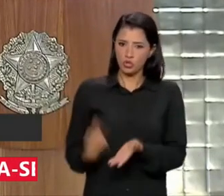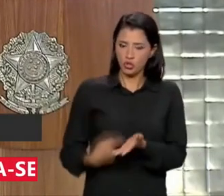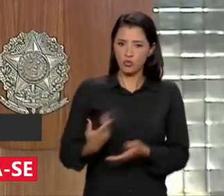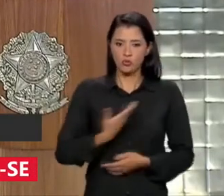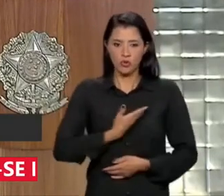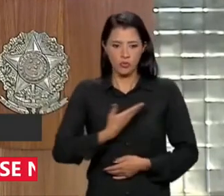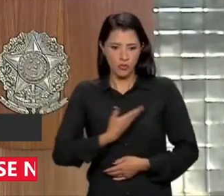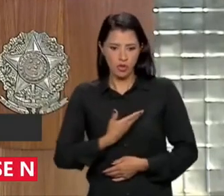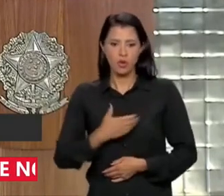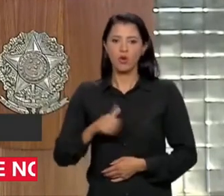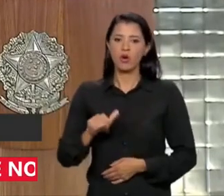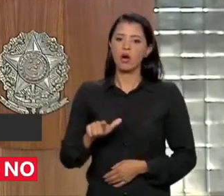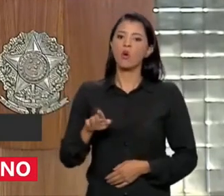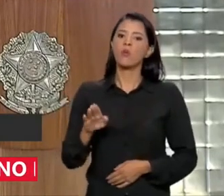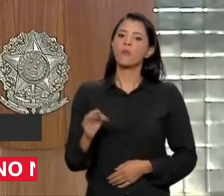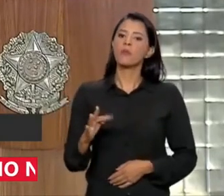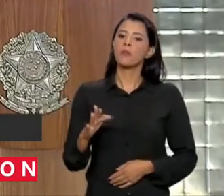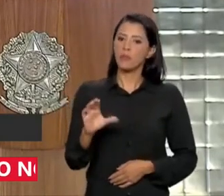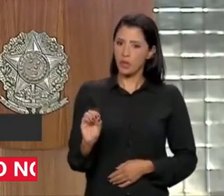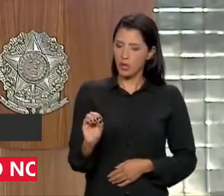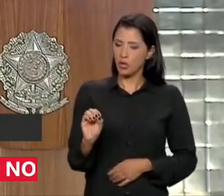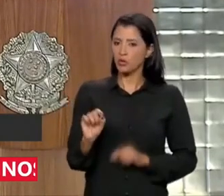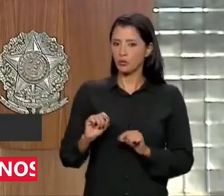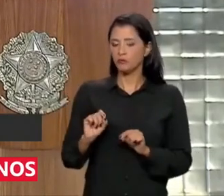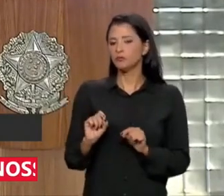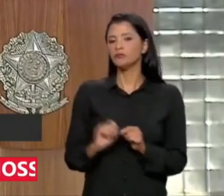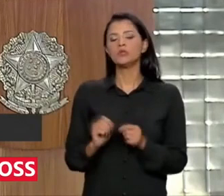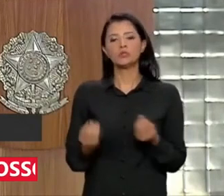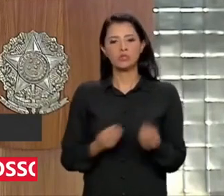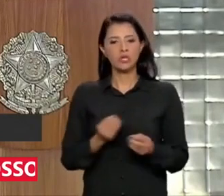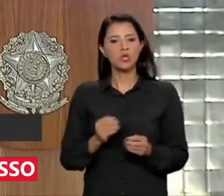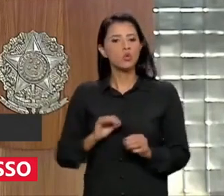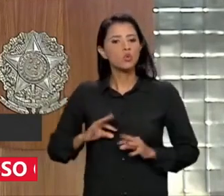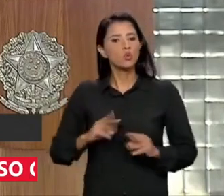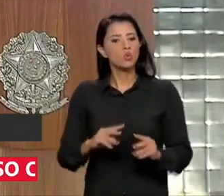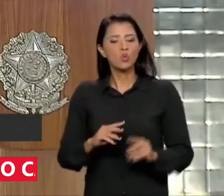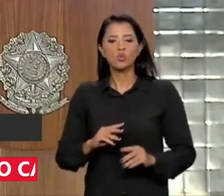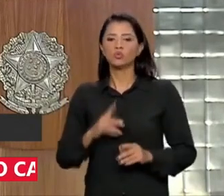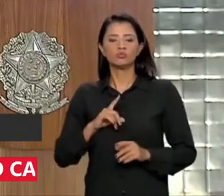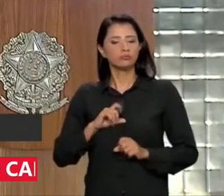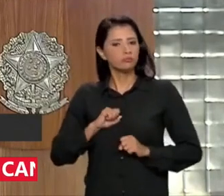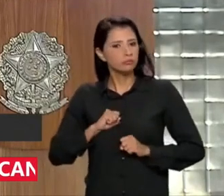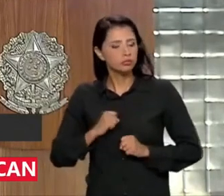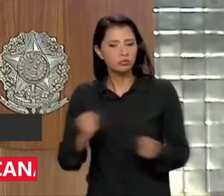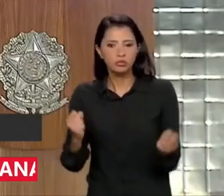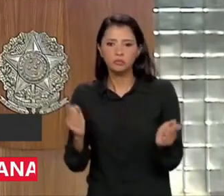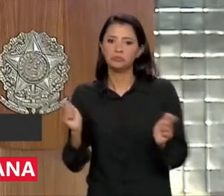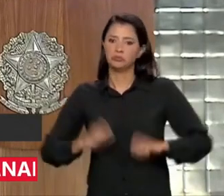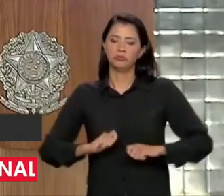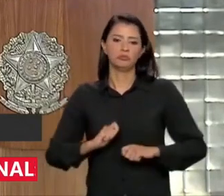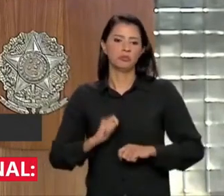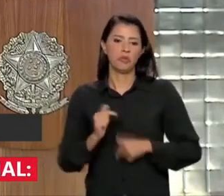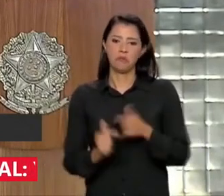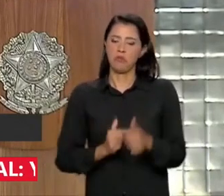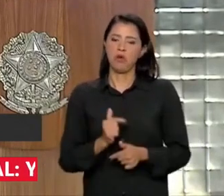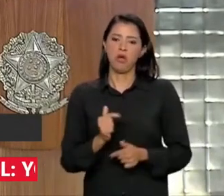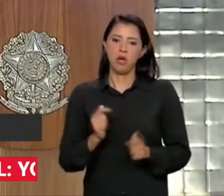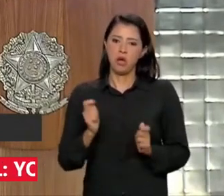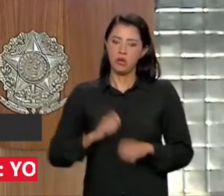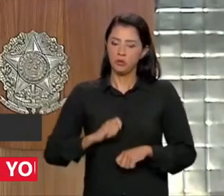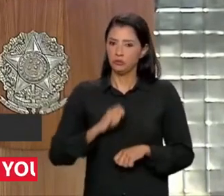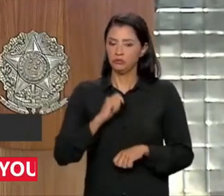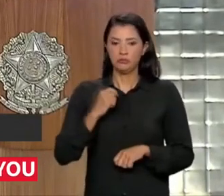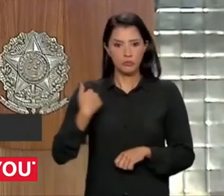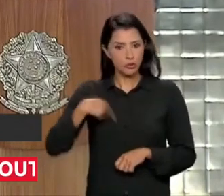Fernandes que vou fazer todo e qualquer sacrifício para que a gente